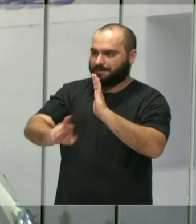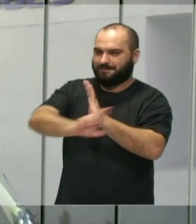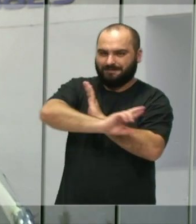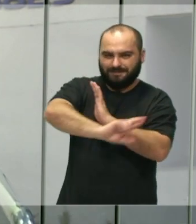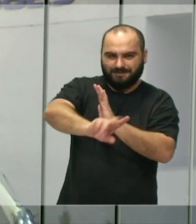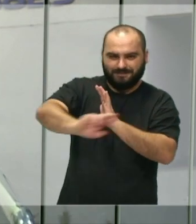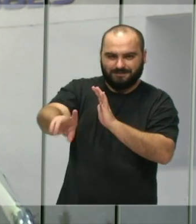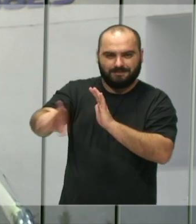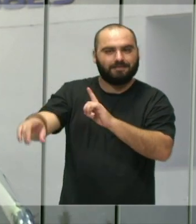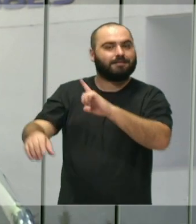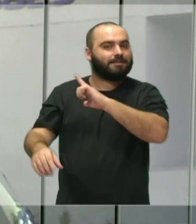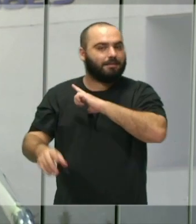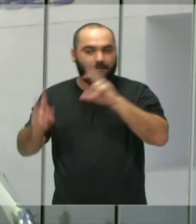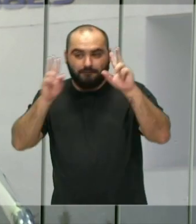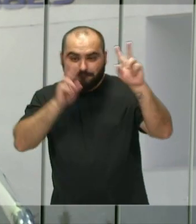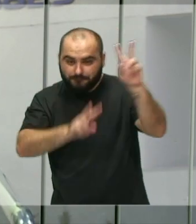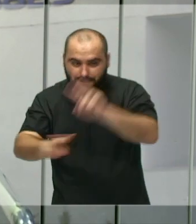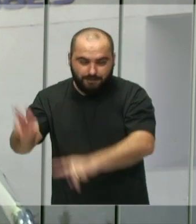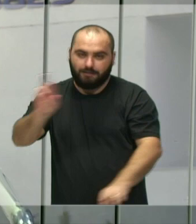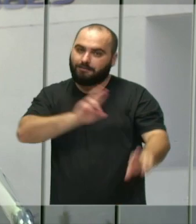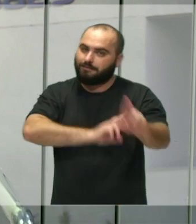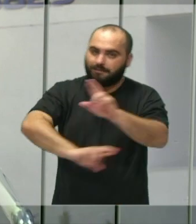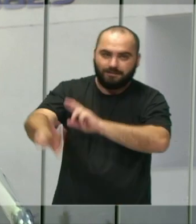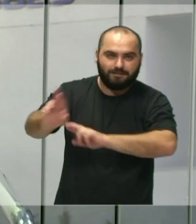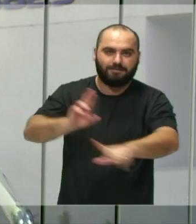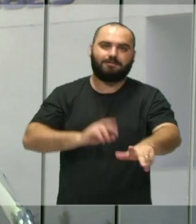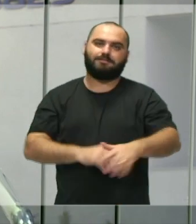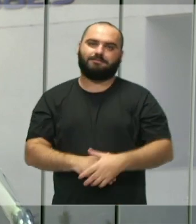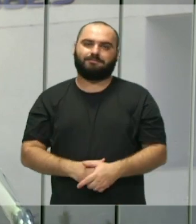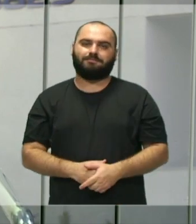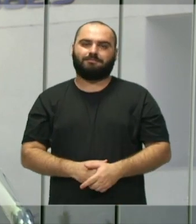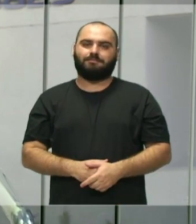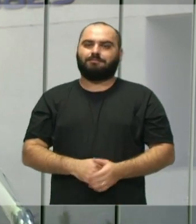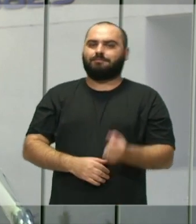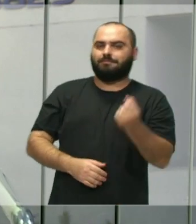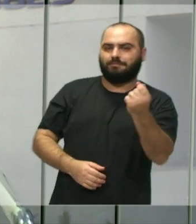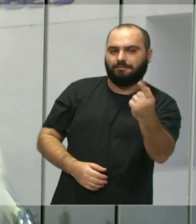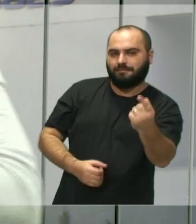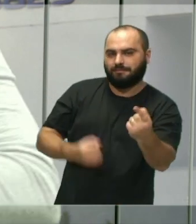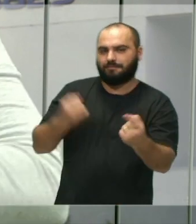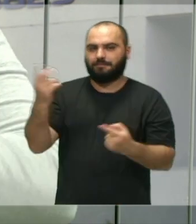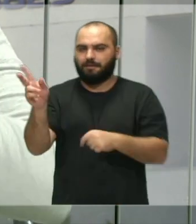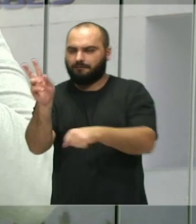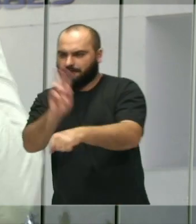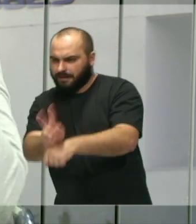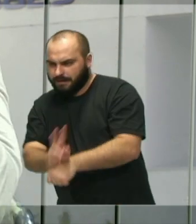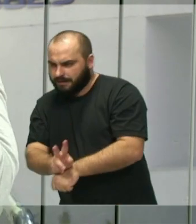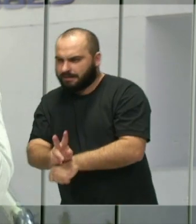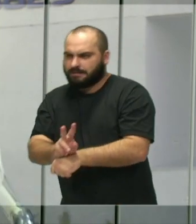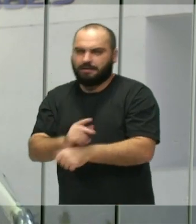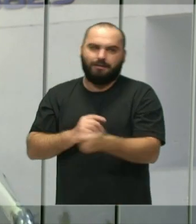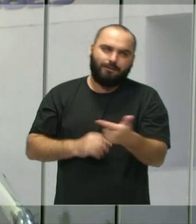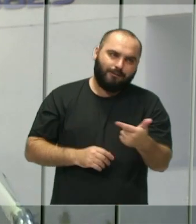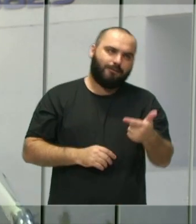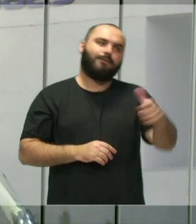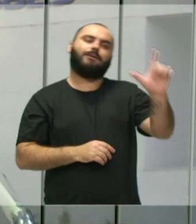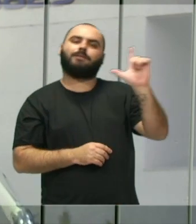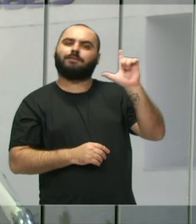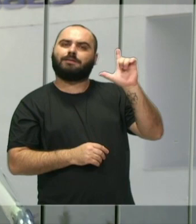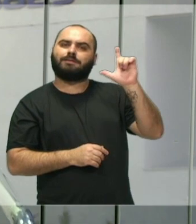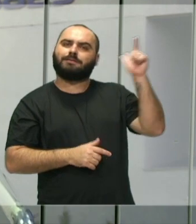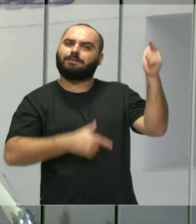olhares diferentes, buscamos situações diferentes, né? Algumas fiscalizam muito, outras... Enfim, cada uma com